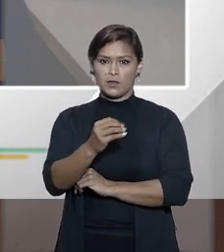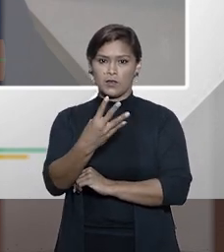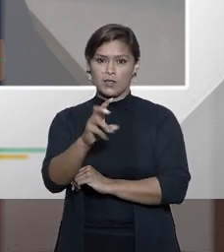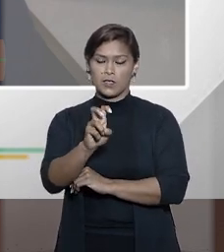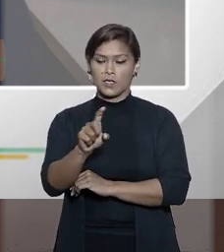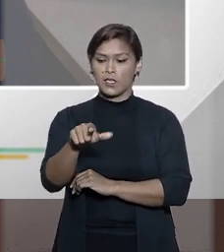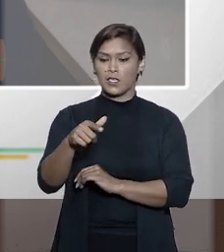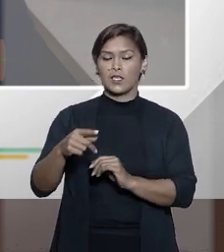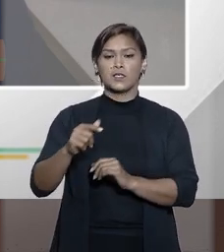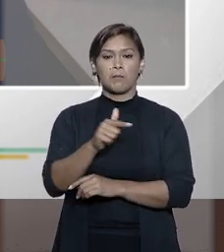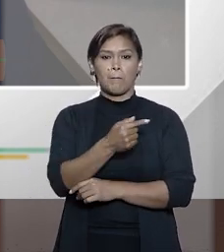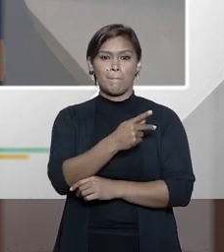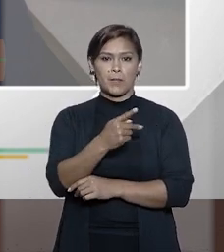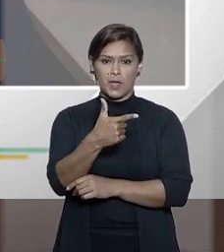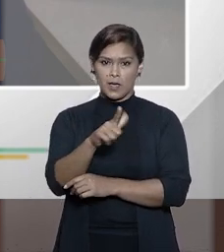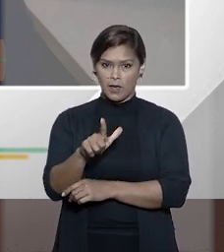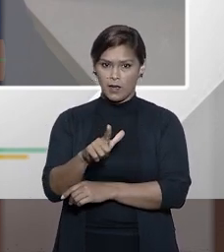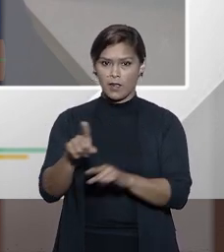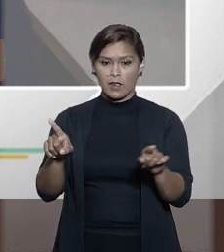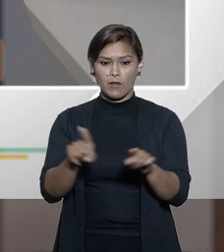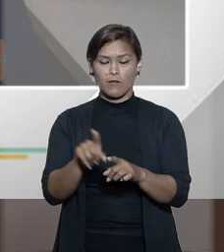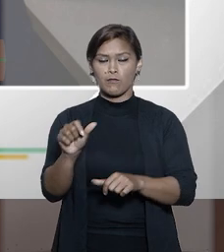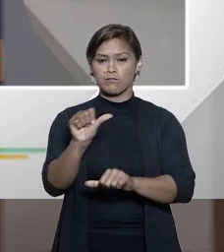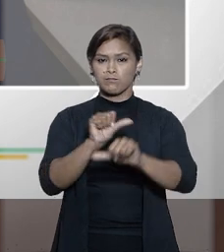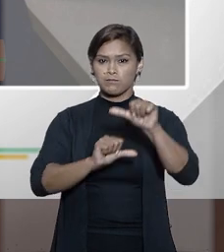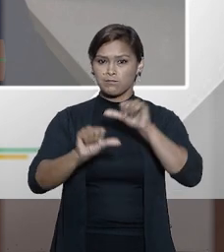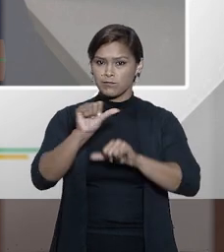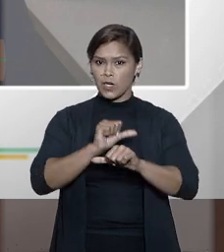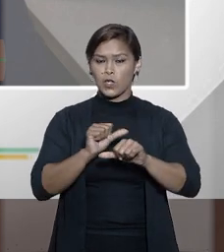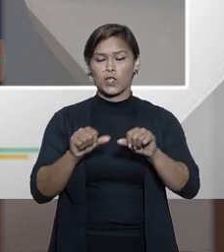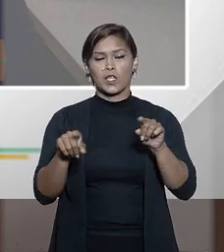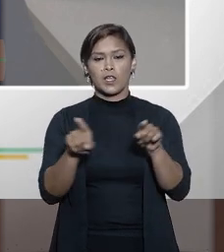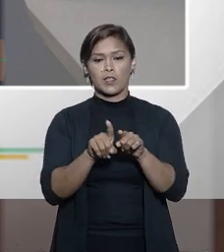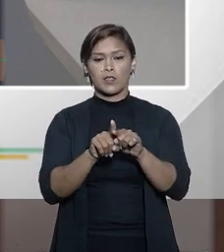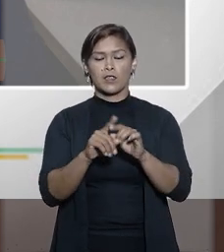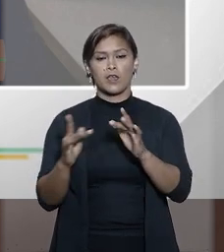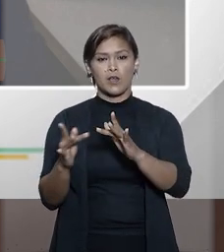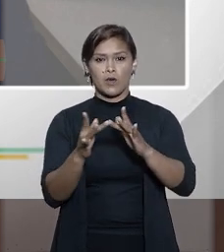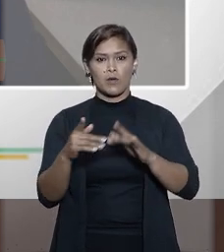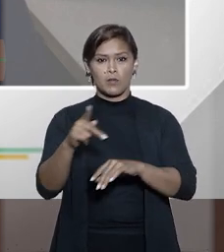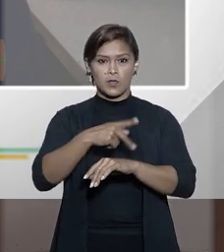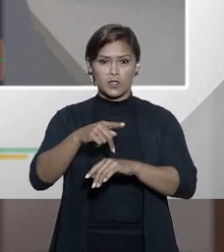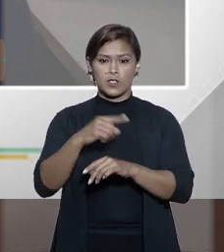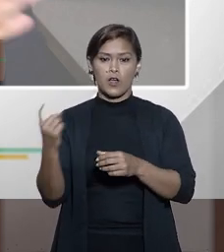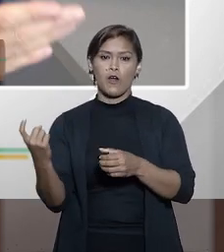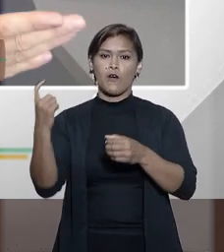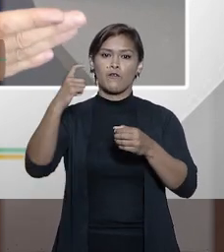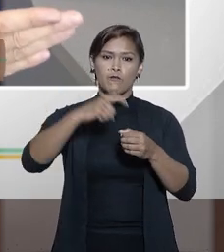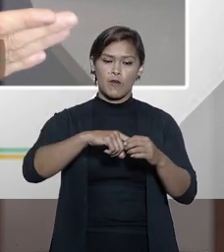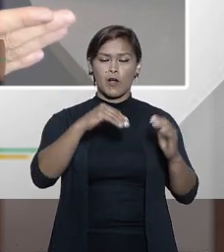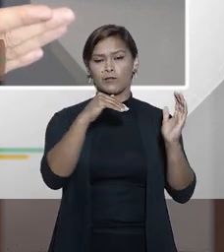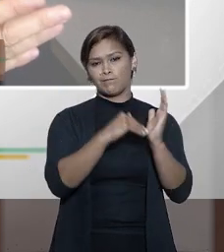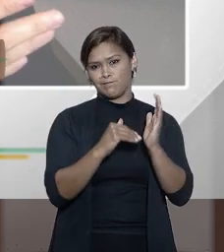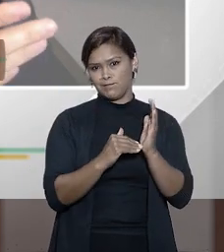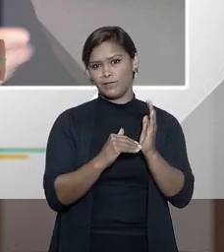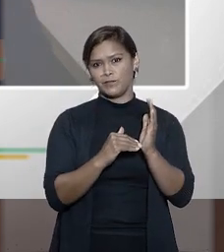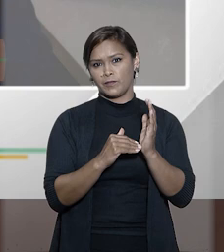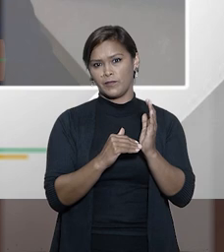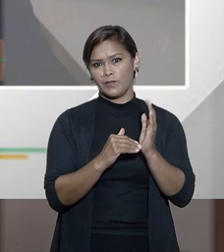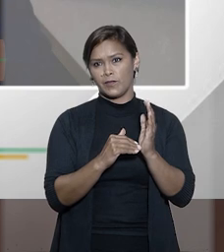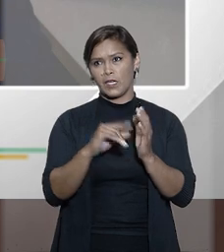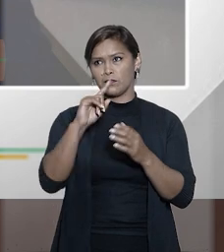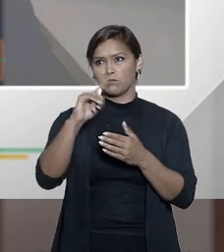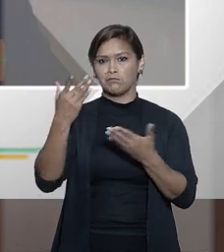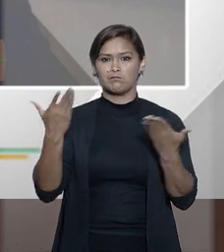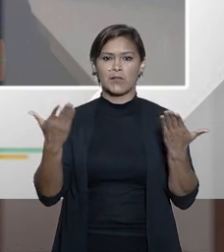E esse PL 8045 foi alterado, inclusive nessa parte de cooperação internacional, e, portanto, voltará ao Senado. E